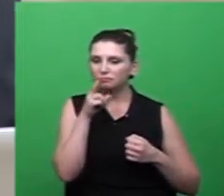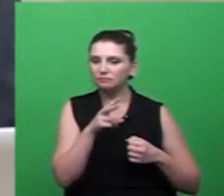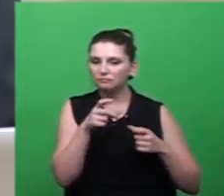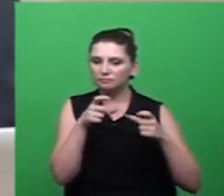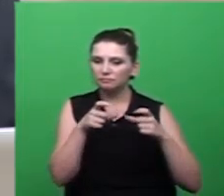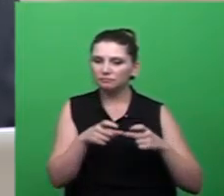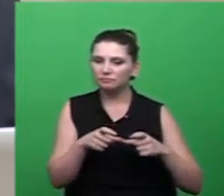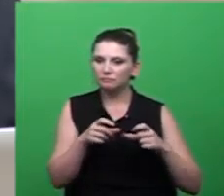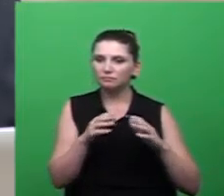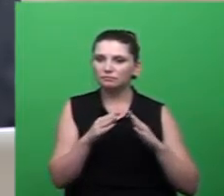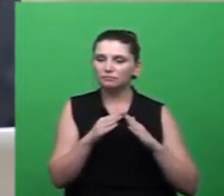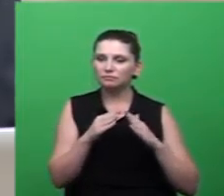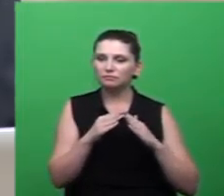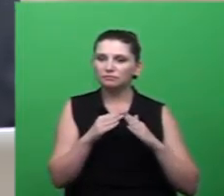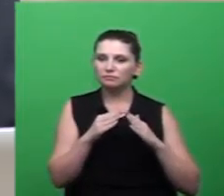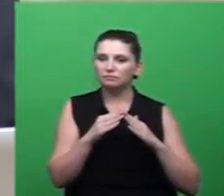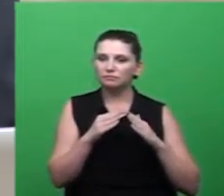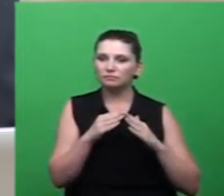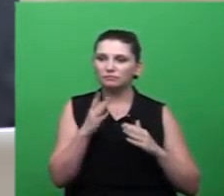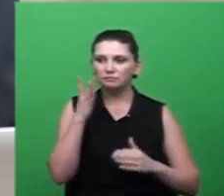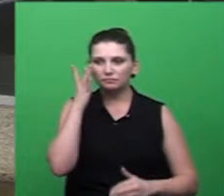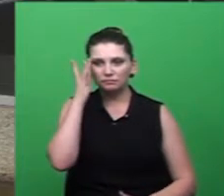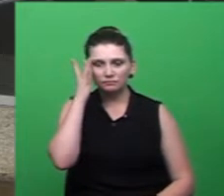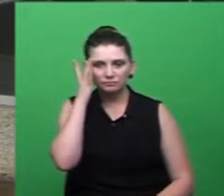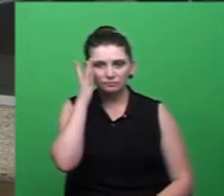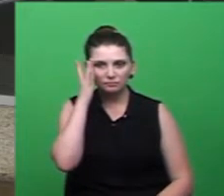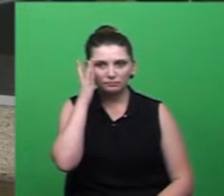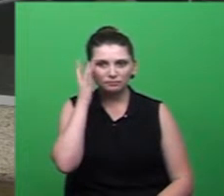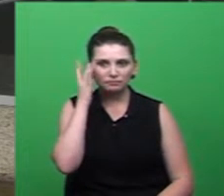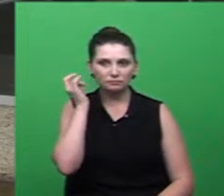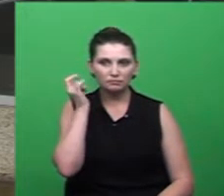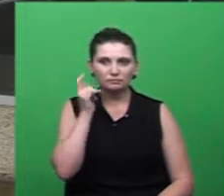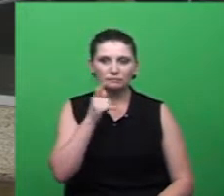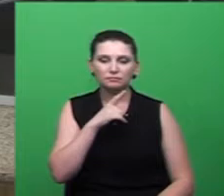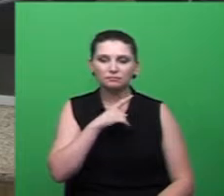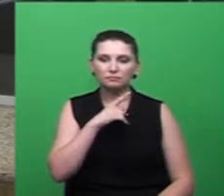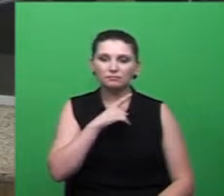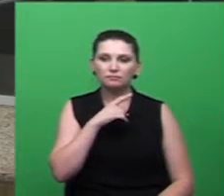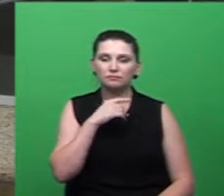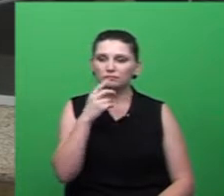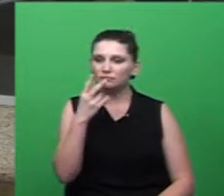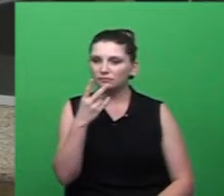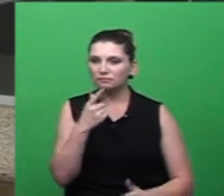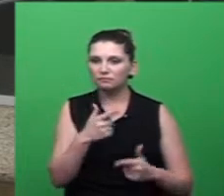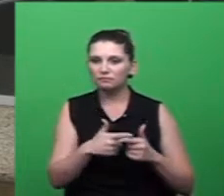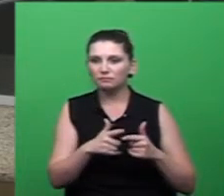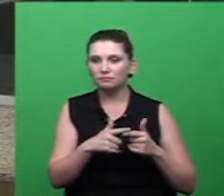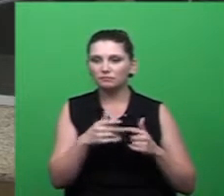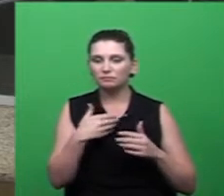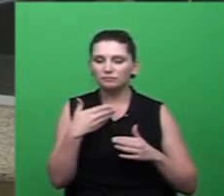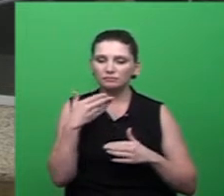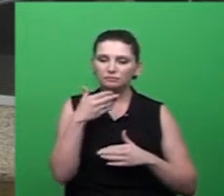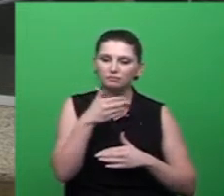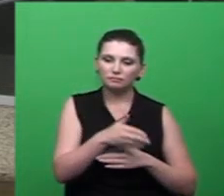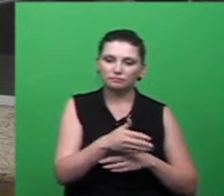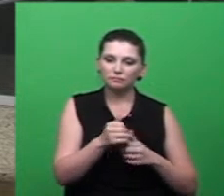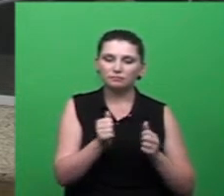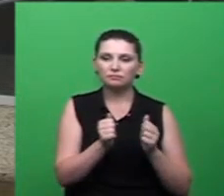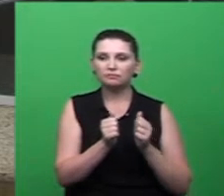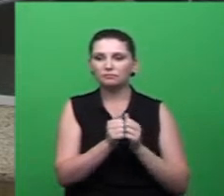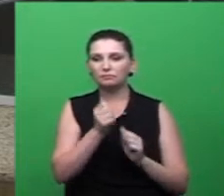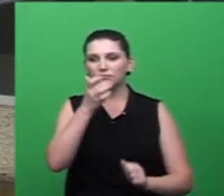casa lá não com certeza amanhã eu já essas duas situações eu vou em loco fazer a averiguação com as pessoas